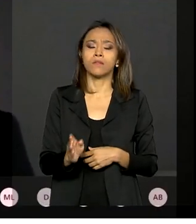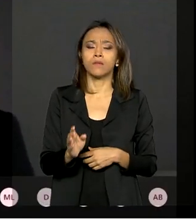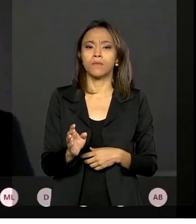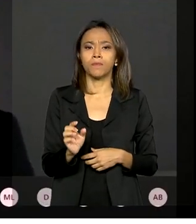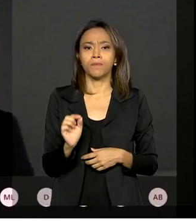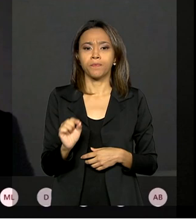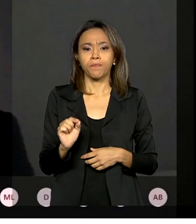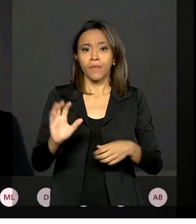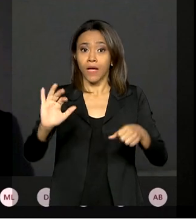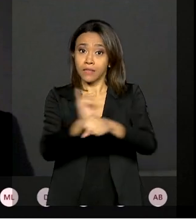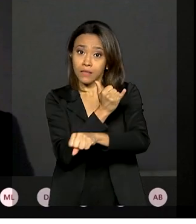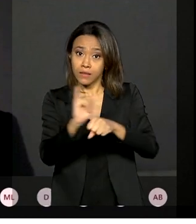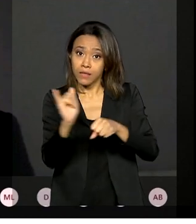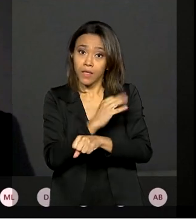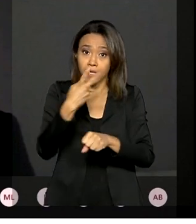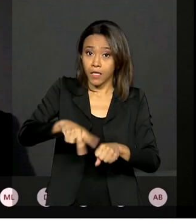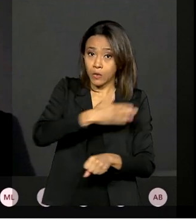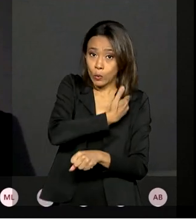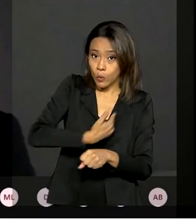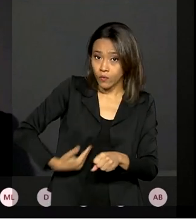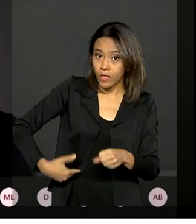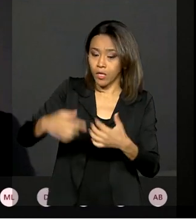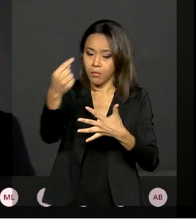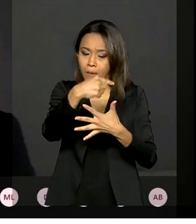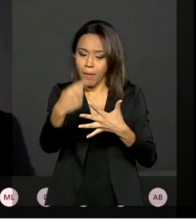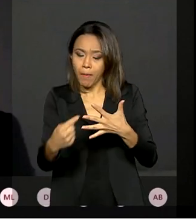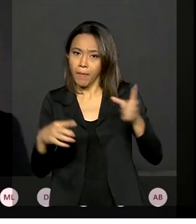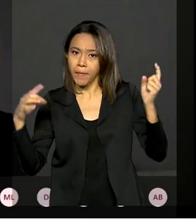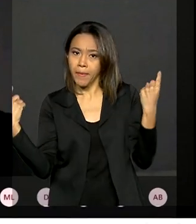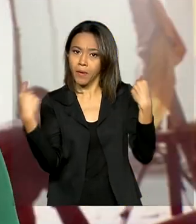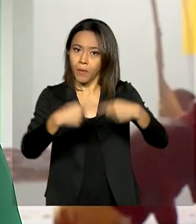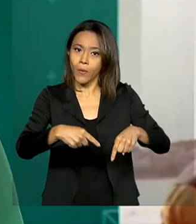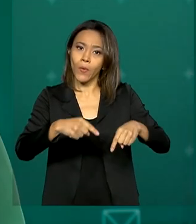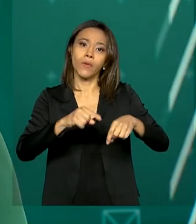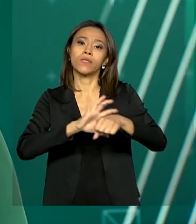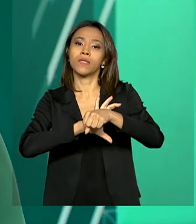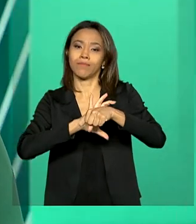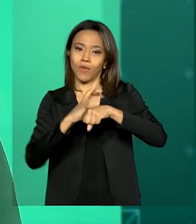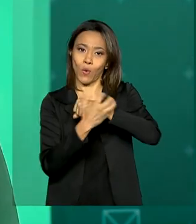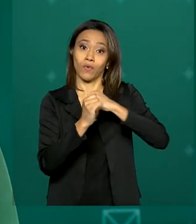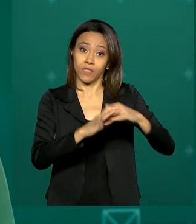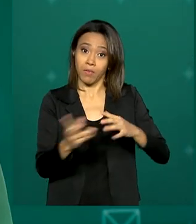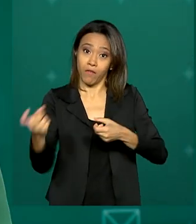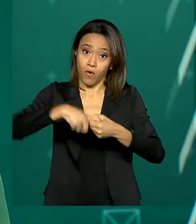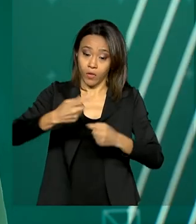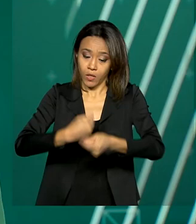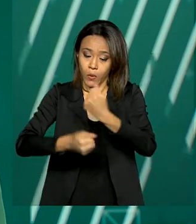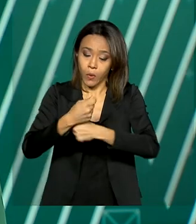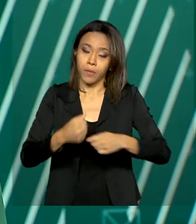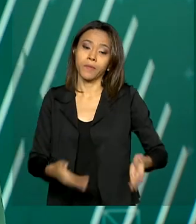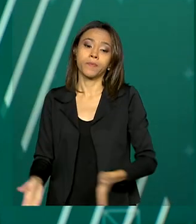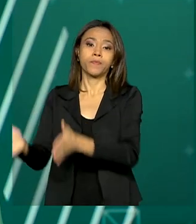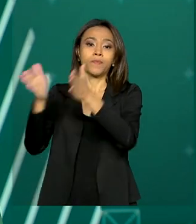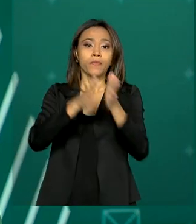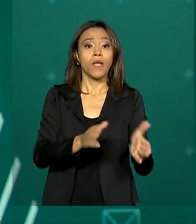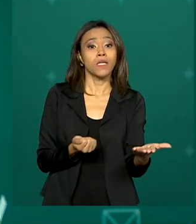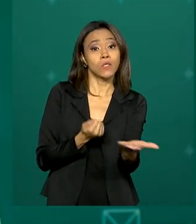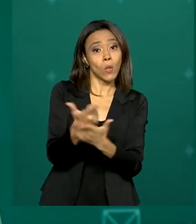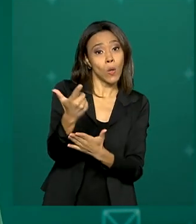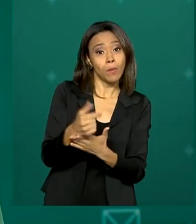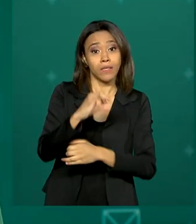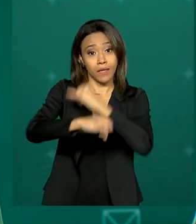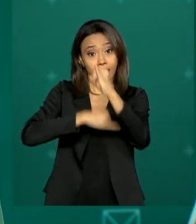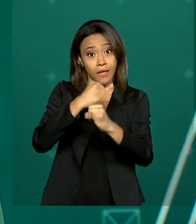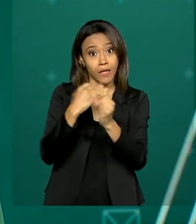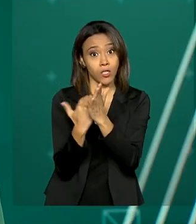à Covid, né, da retomada da atividade econômica. As compras pela internet cresceram quase 60